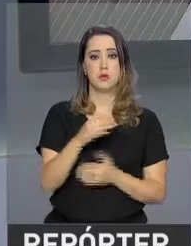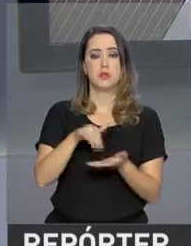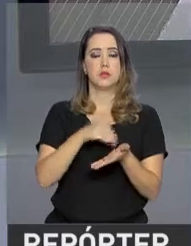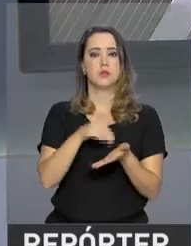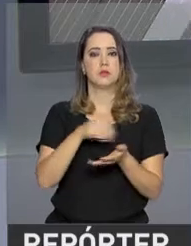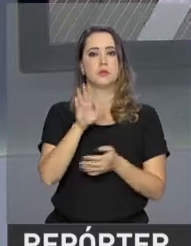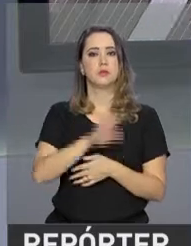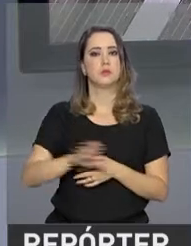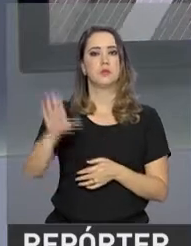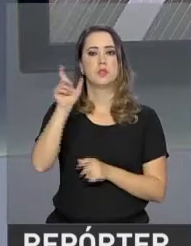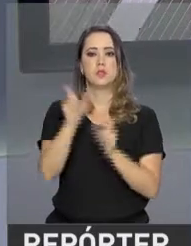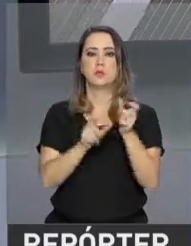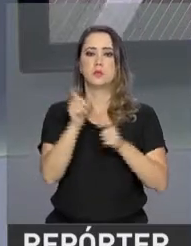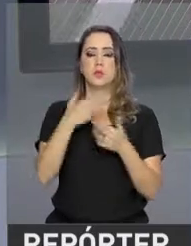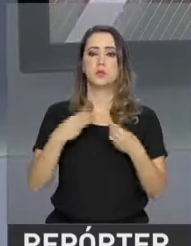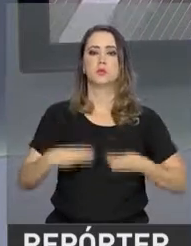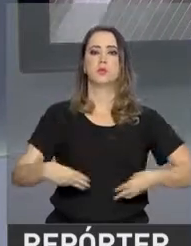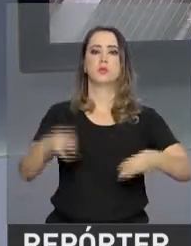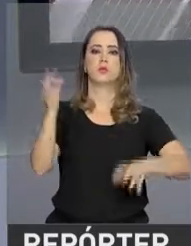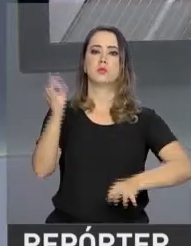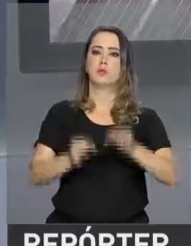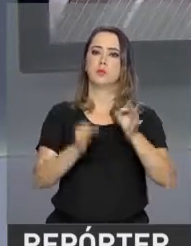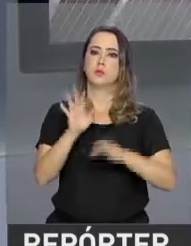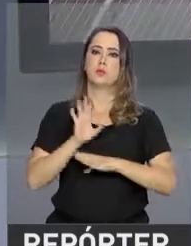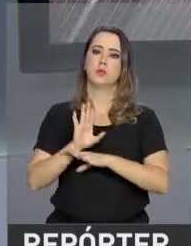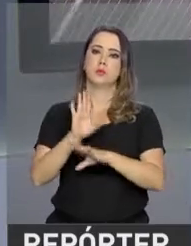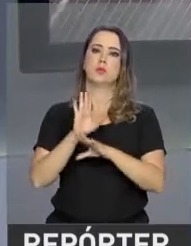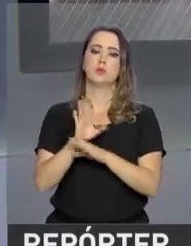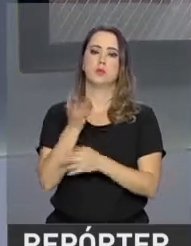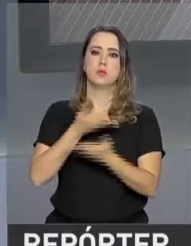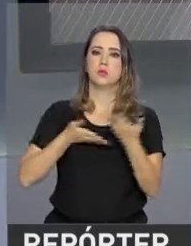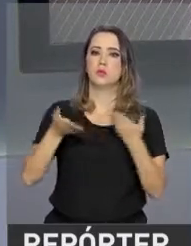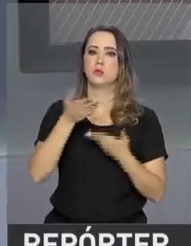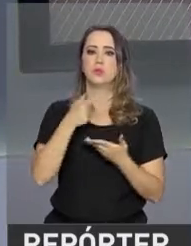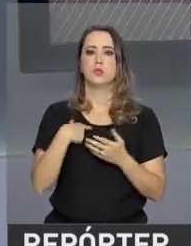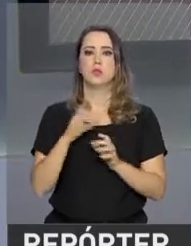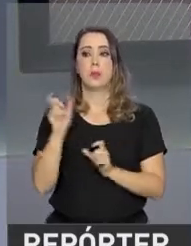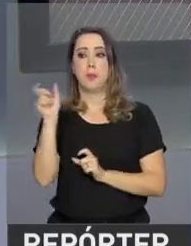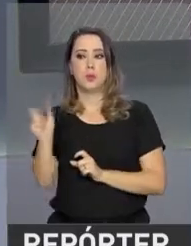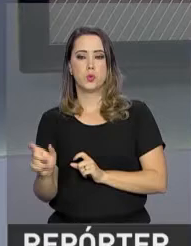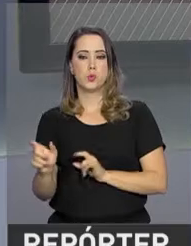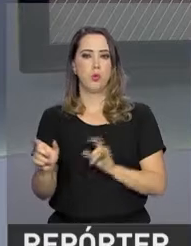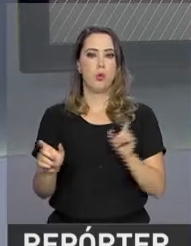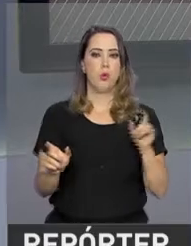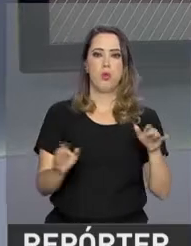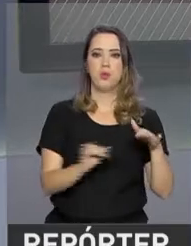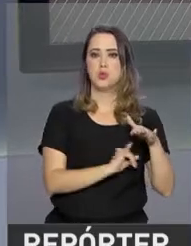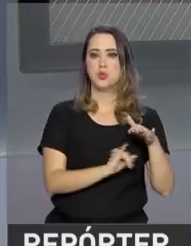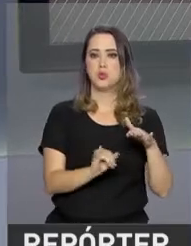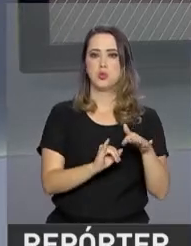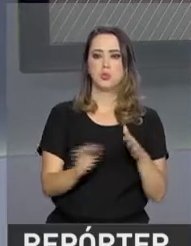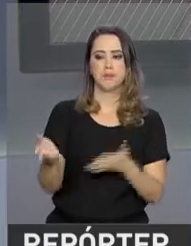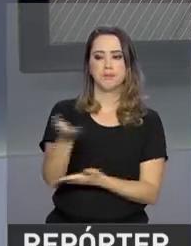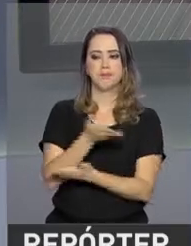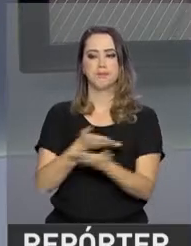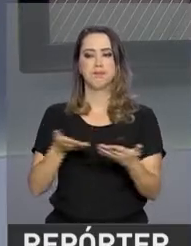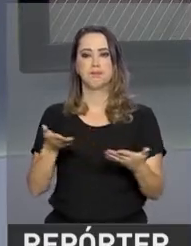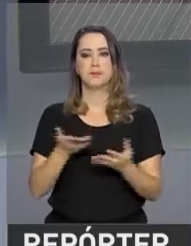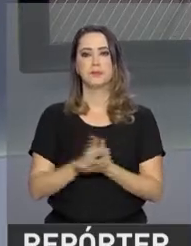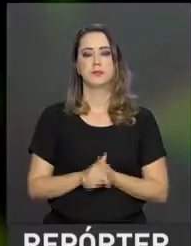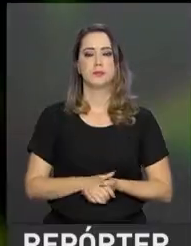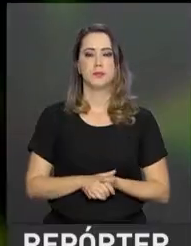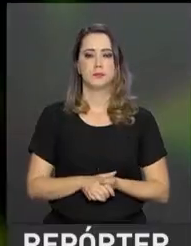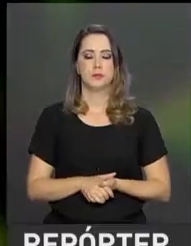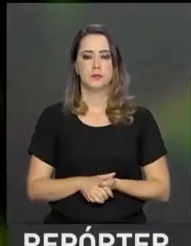Secretaria Nacional do Consumidor do Ministério da Justiça auxilia na negociação entre clientes e instituições financeiras.